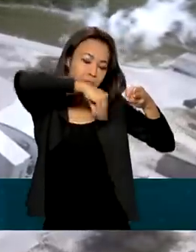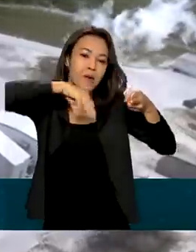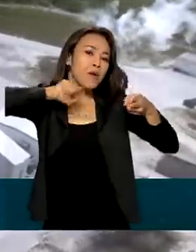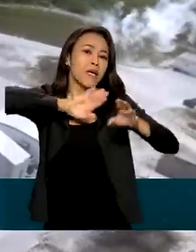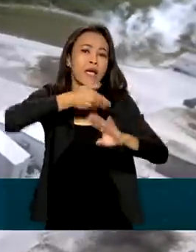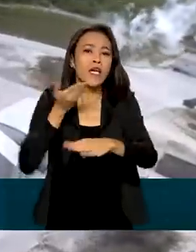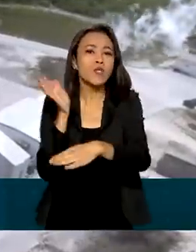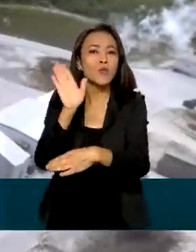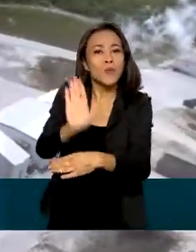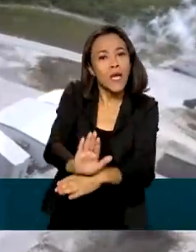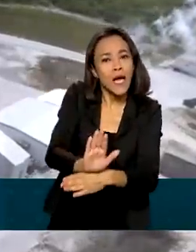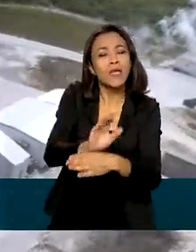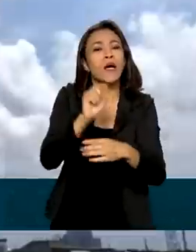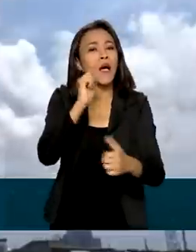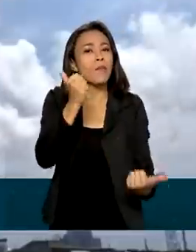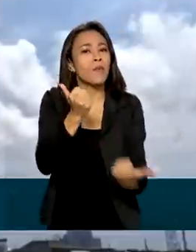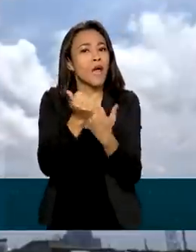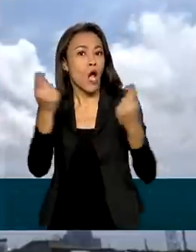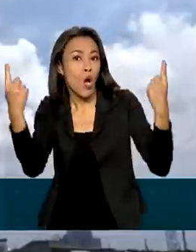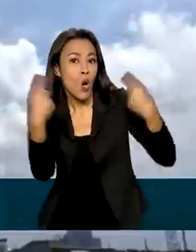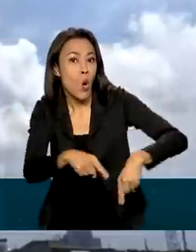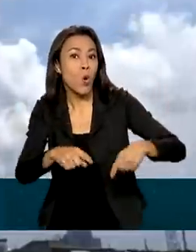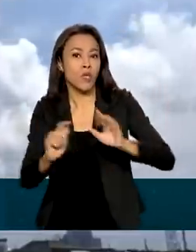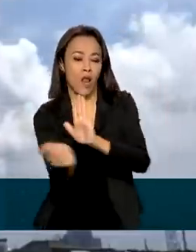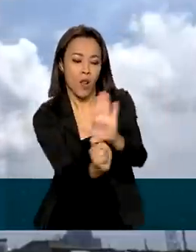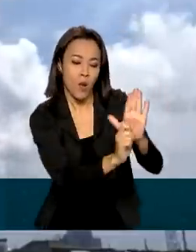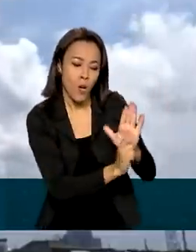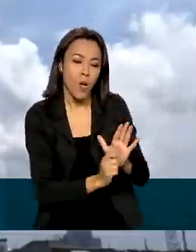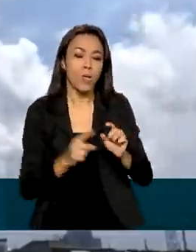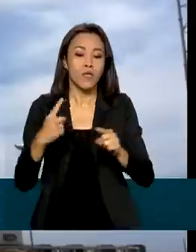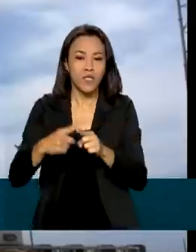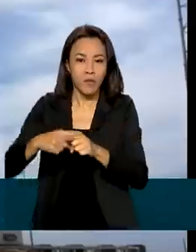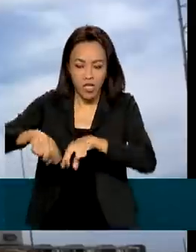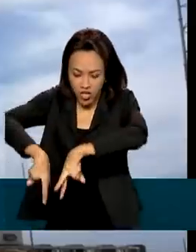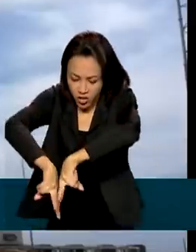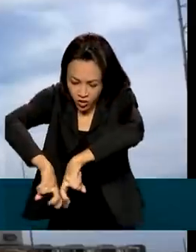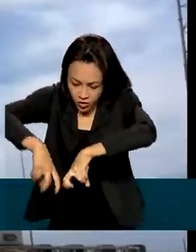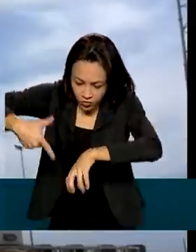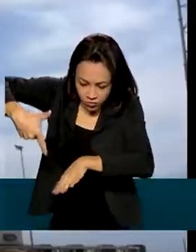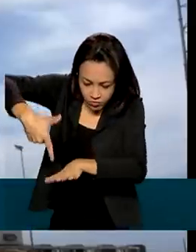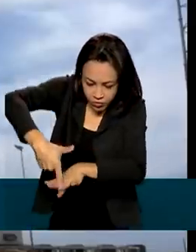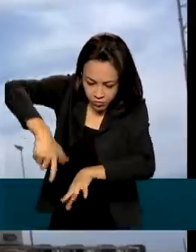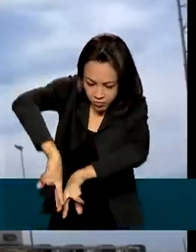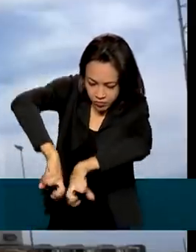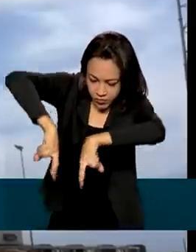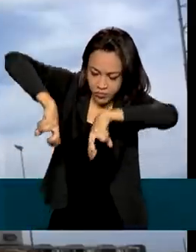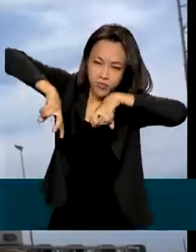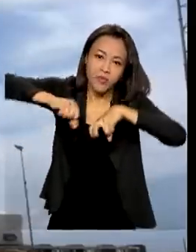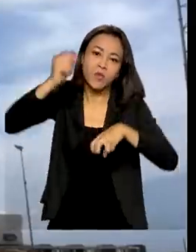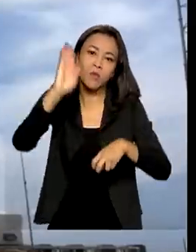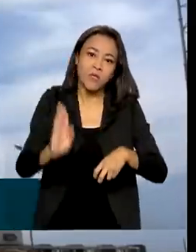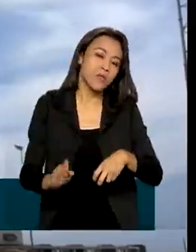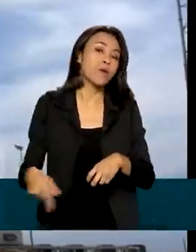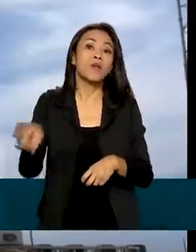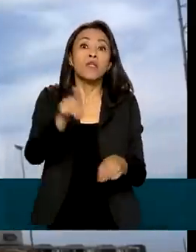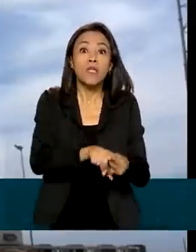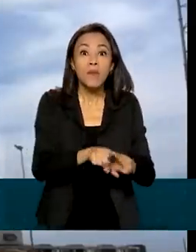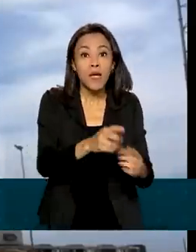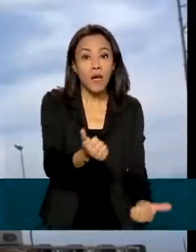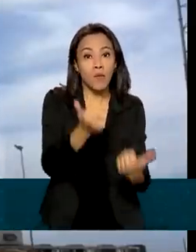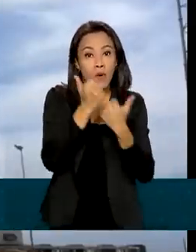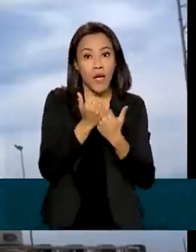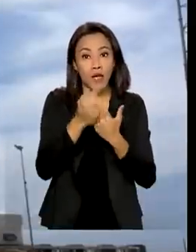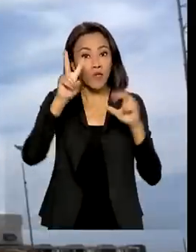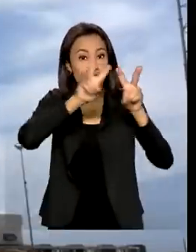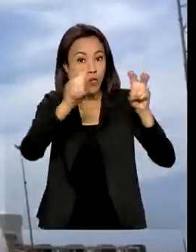ajudar no combate ao tráfico de drogas e à mineração ilegal no país. Também vão contribuir para o monitoramento de desastres naturais